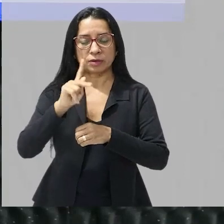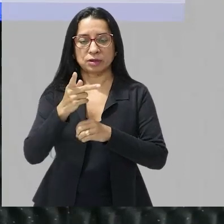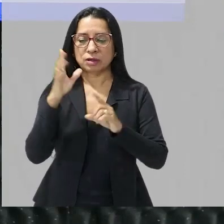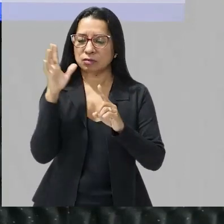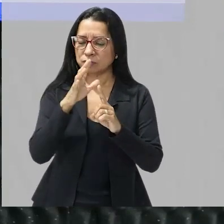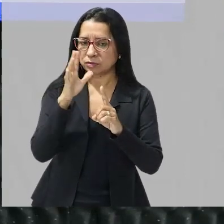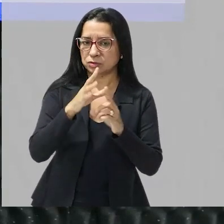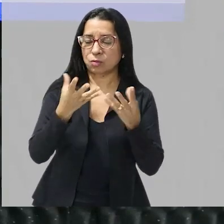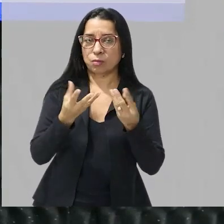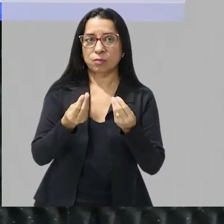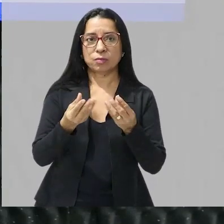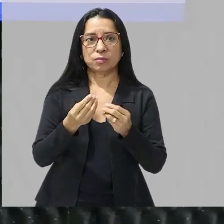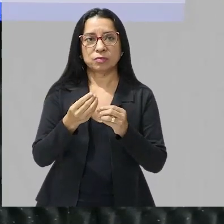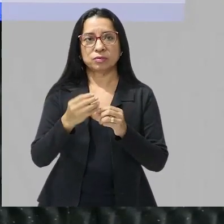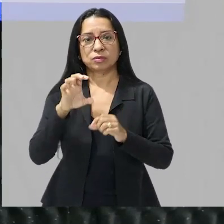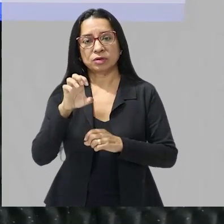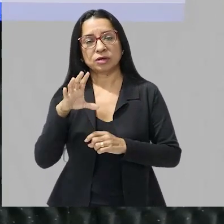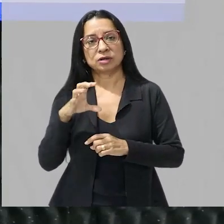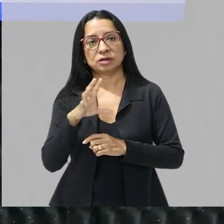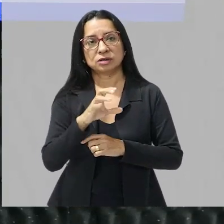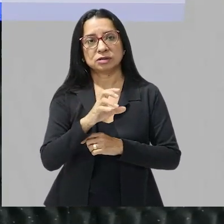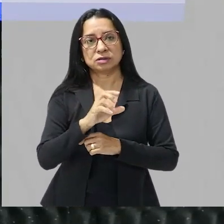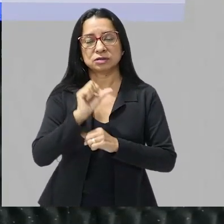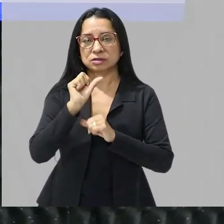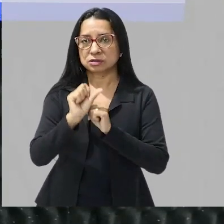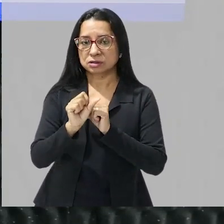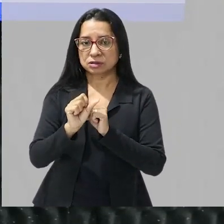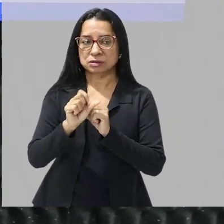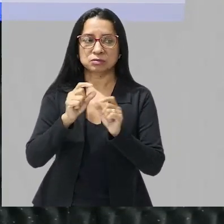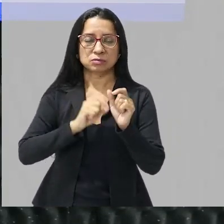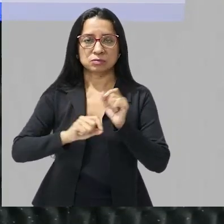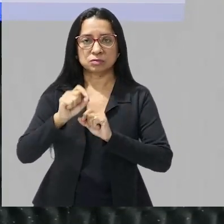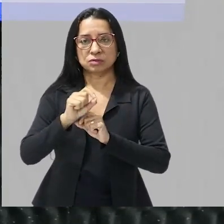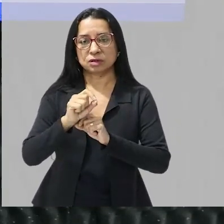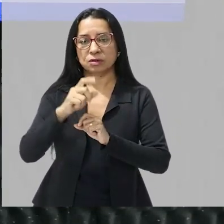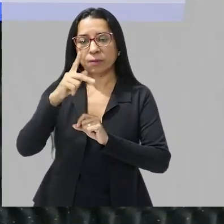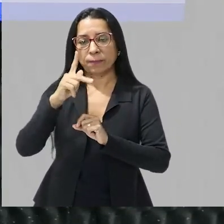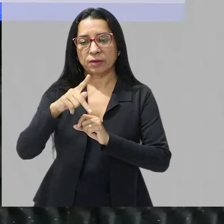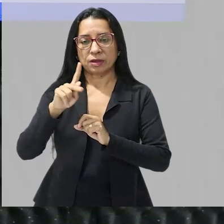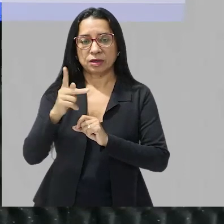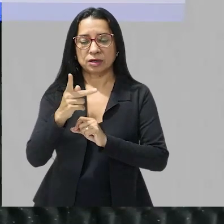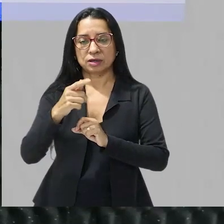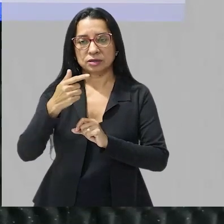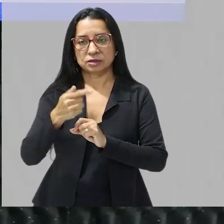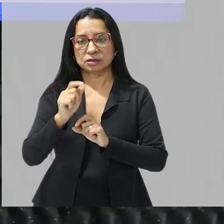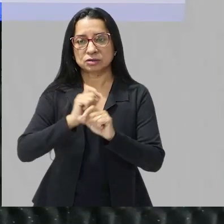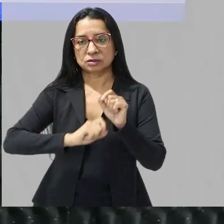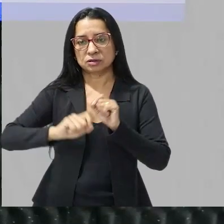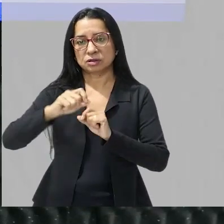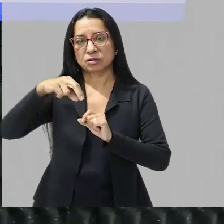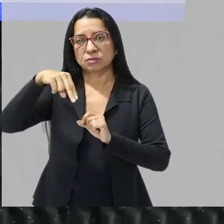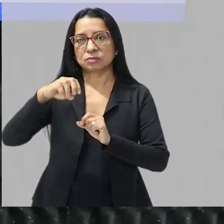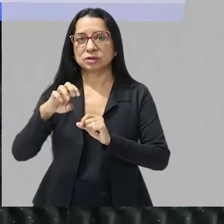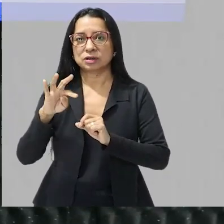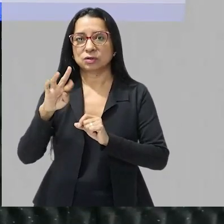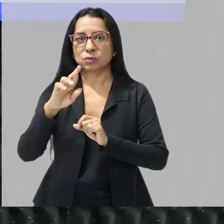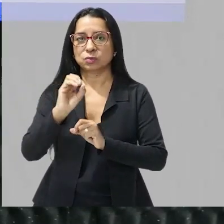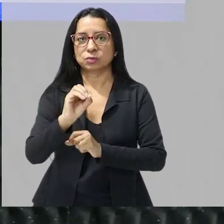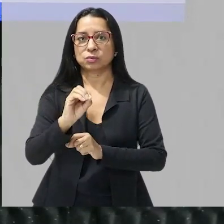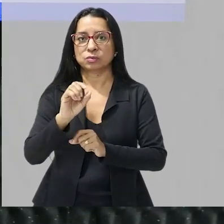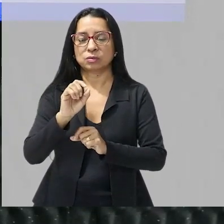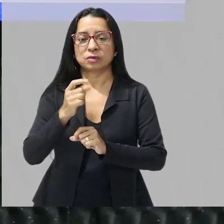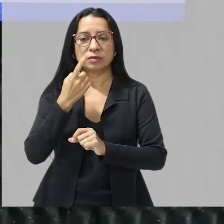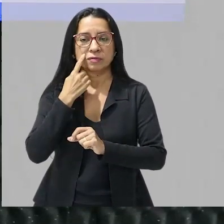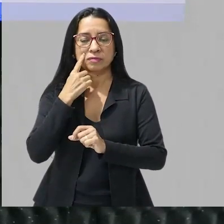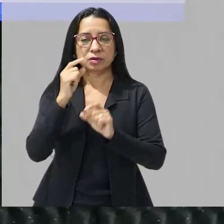essa enzima ela atua em torno de pH 7 que é um pH neutro vamos analisar aqui o que que a questão tá pedindo em